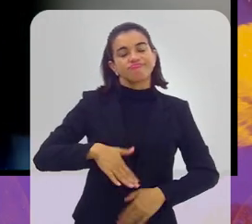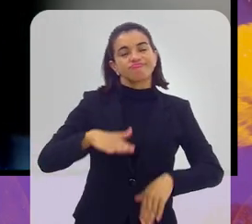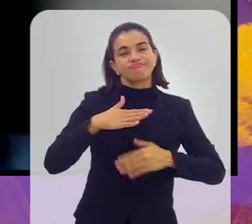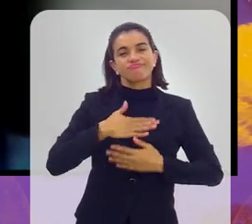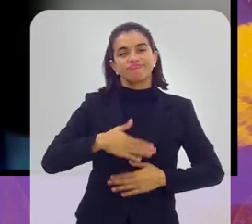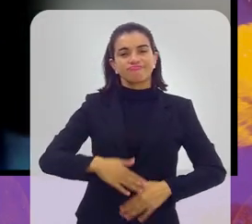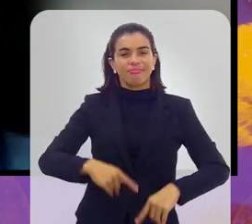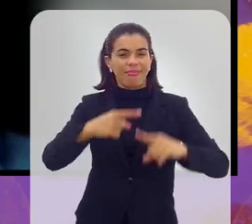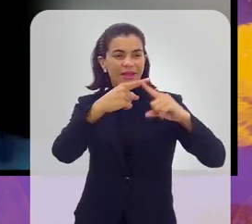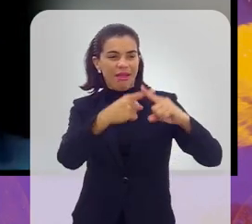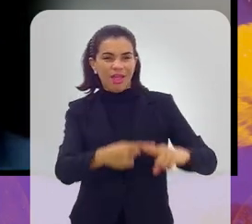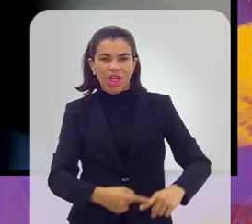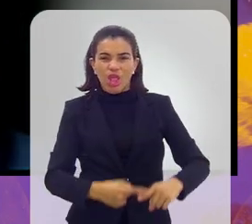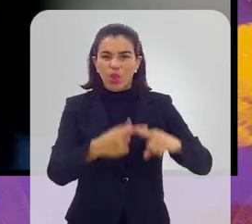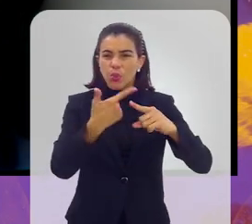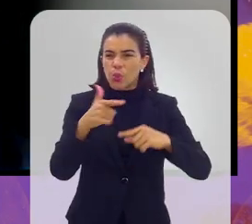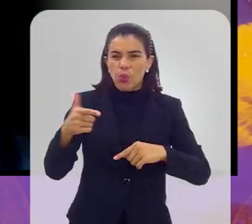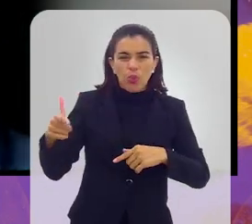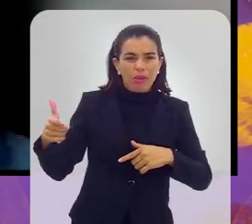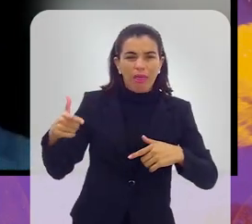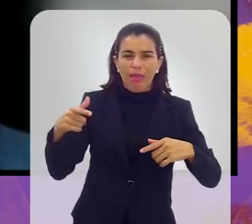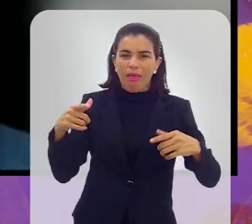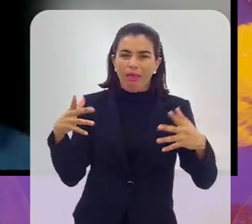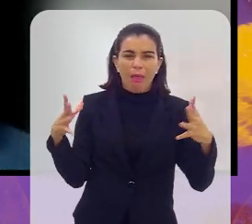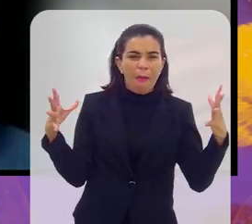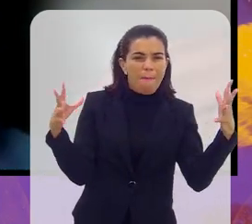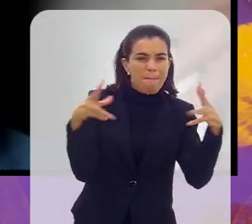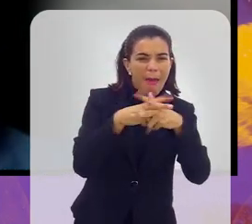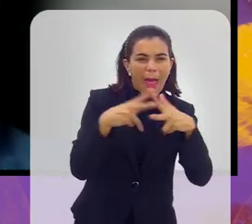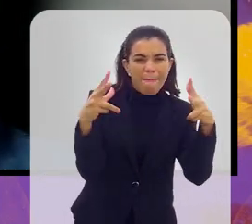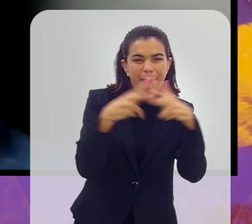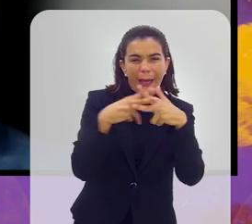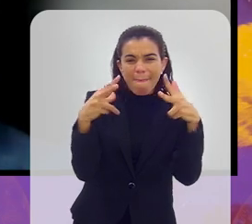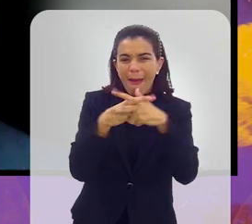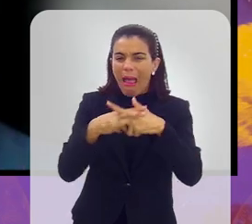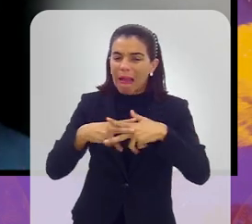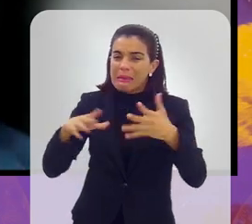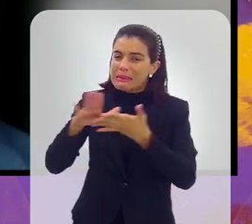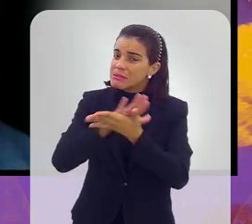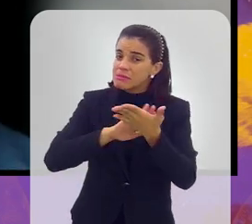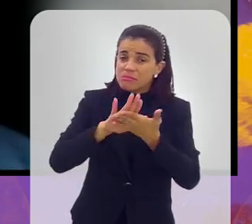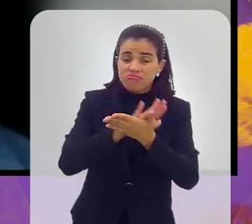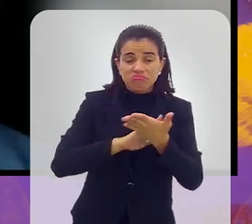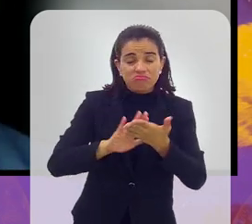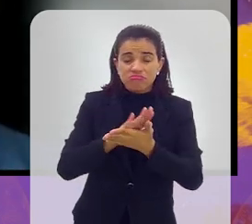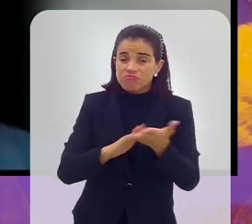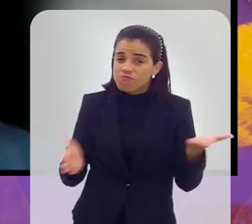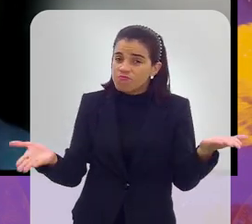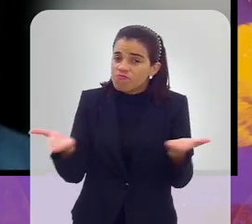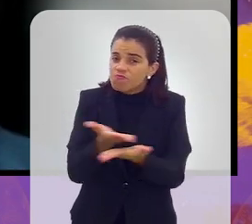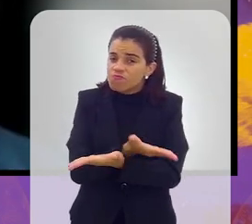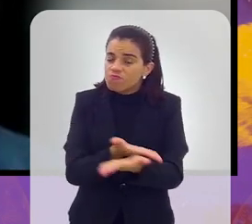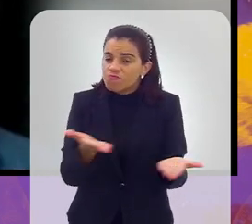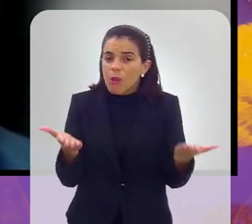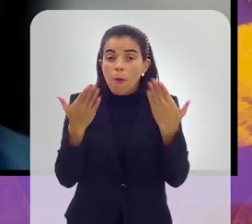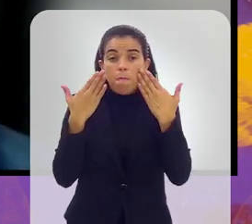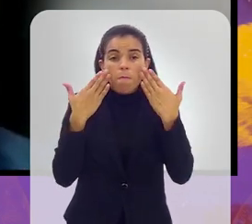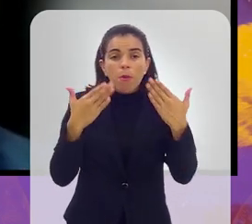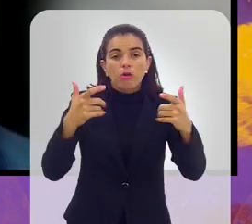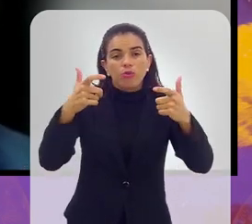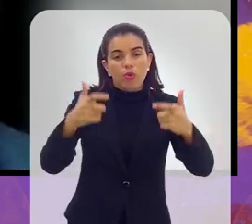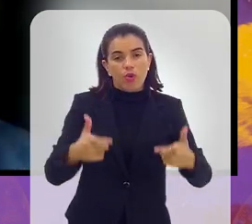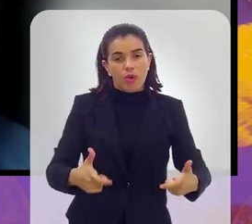tranquilidade da competição, sem ter nenhum tipo de incidente, sem não acontecer nada de ruim dentro dos jogos, dentro das partidas,